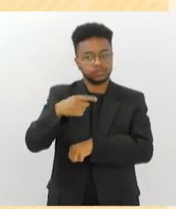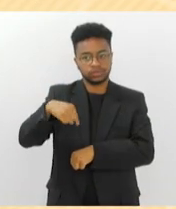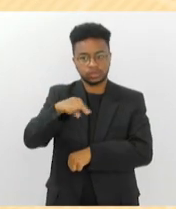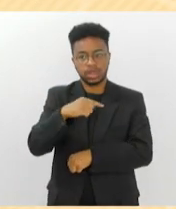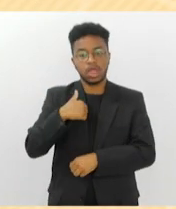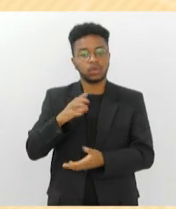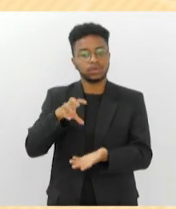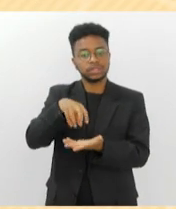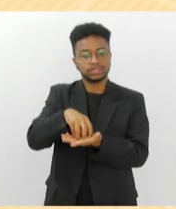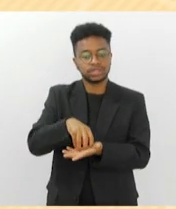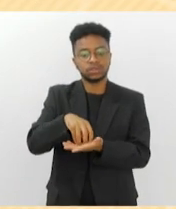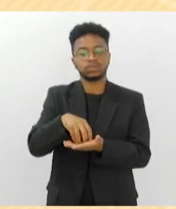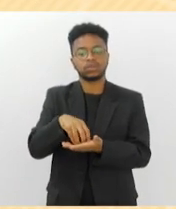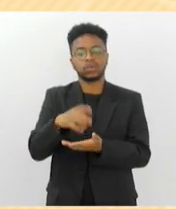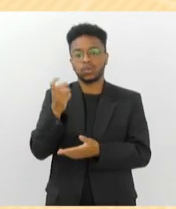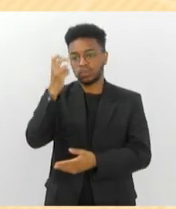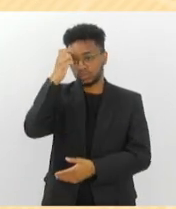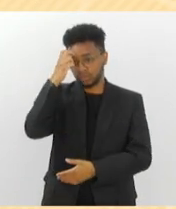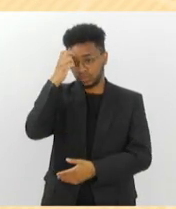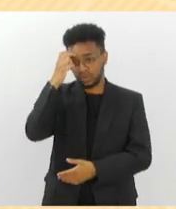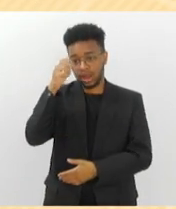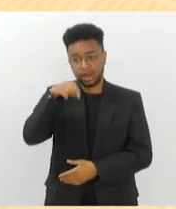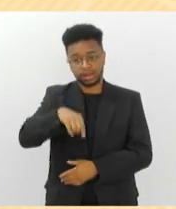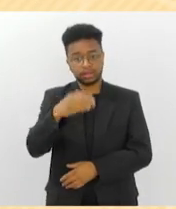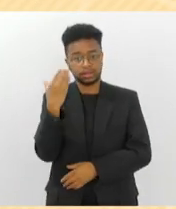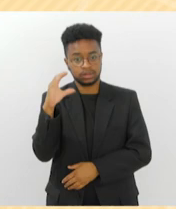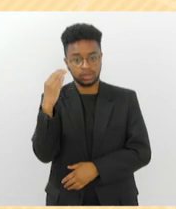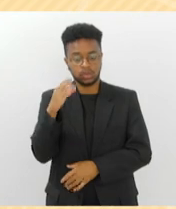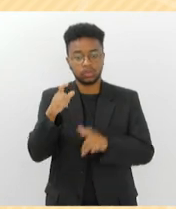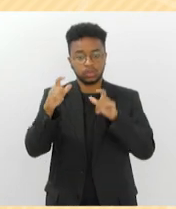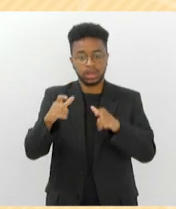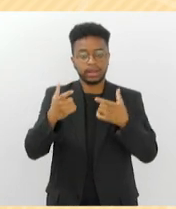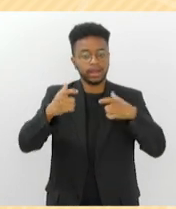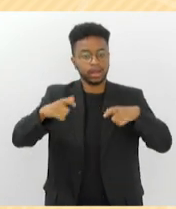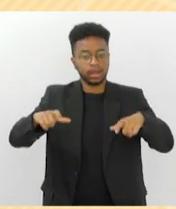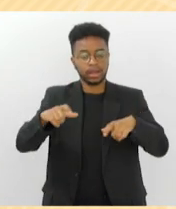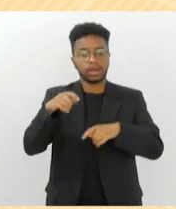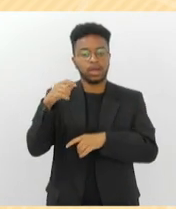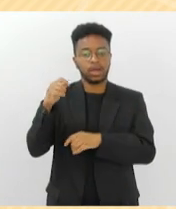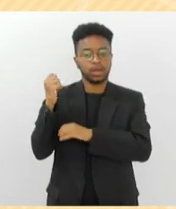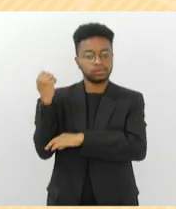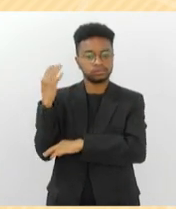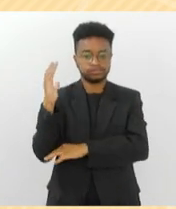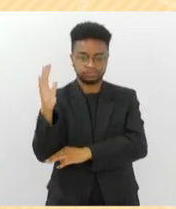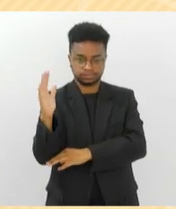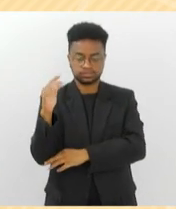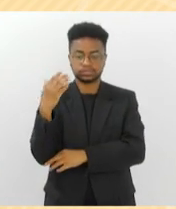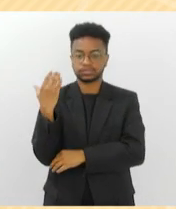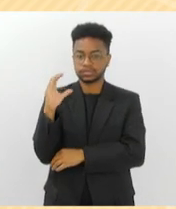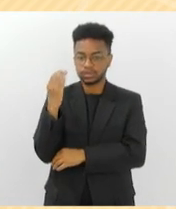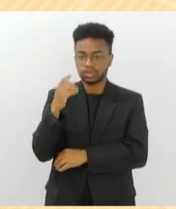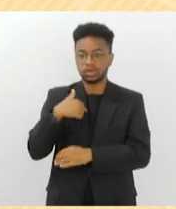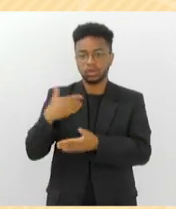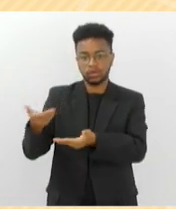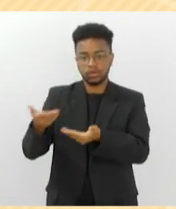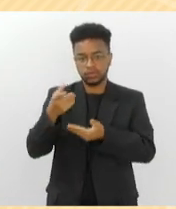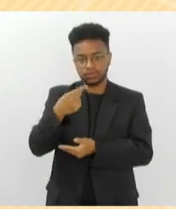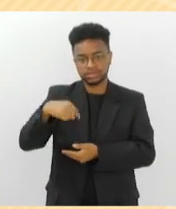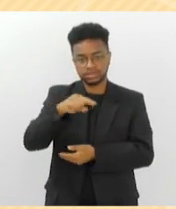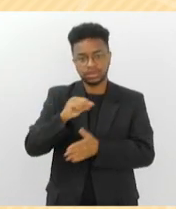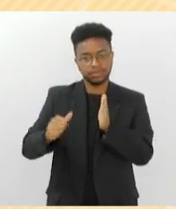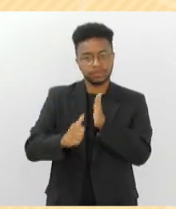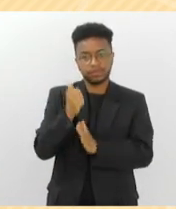estou aqui no Centro Cultural Pais Pau Carlos Magno, no campo de seu membro, em Niterói, para convidar vocês para a minha primeira exposição,